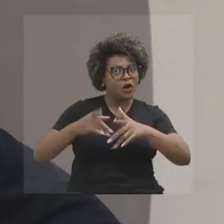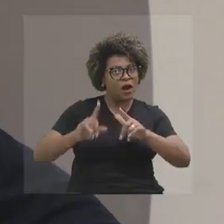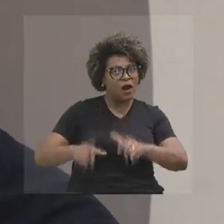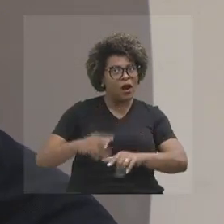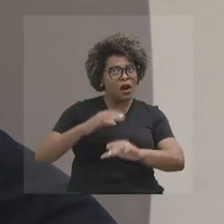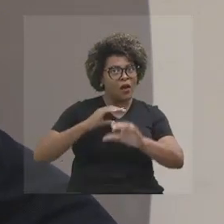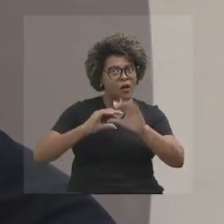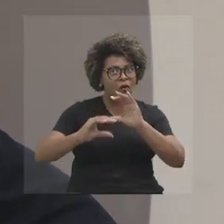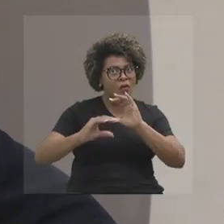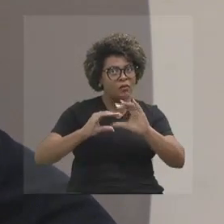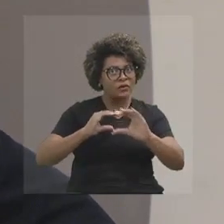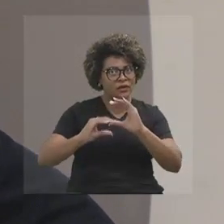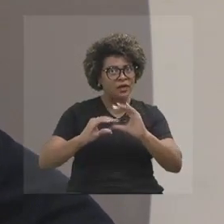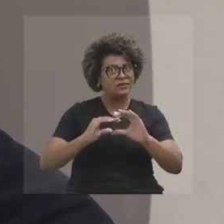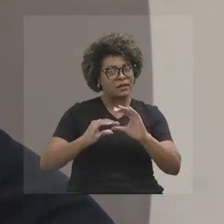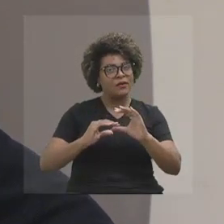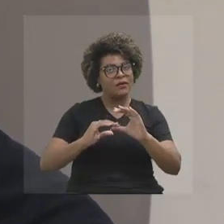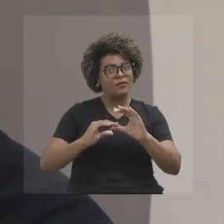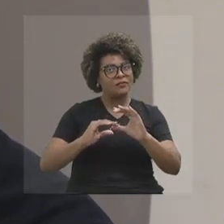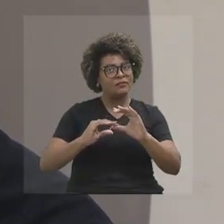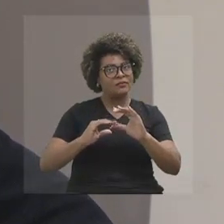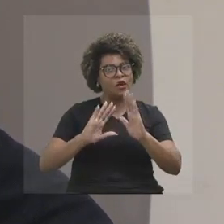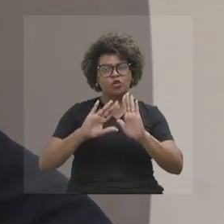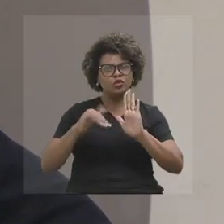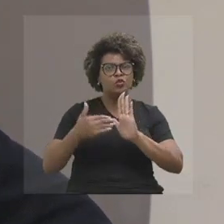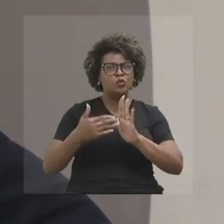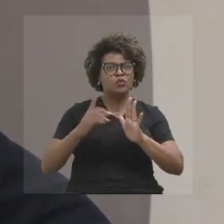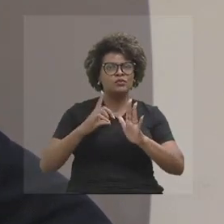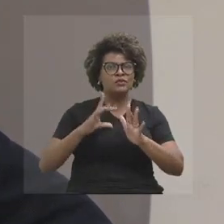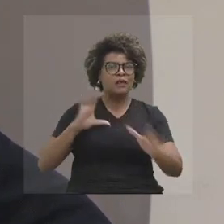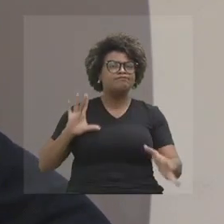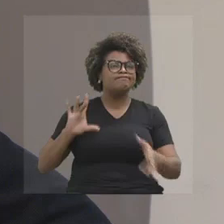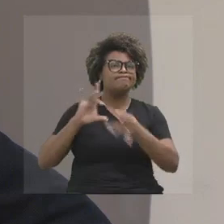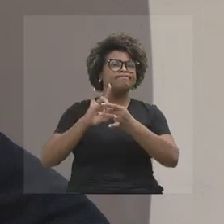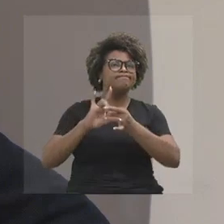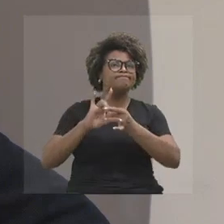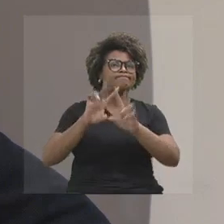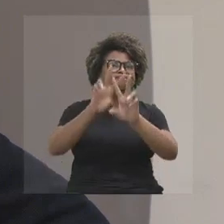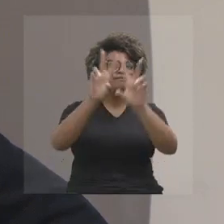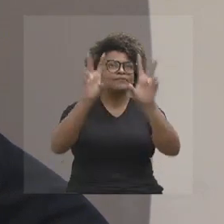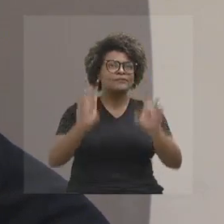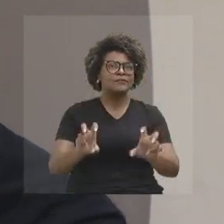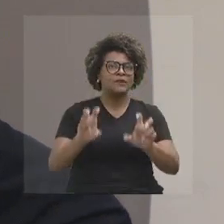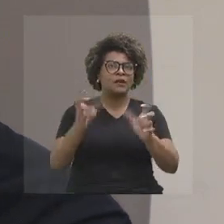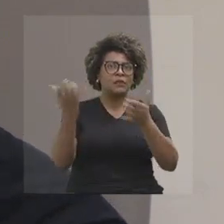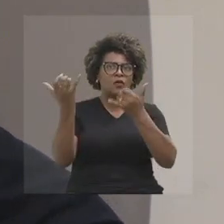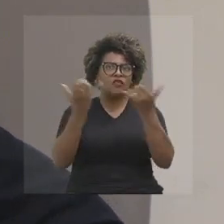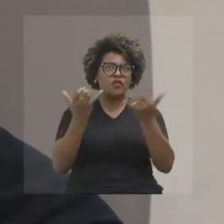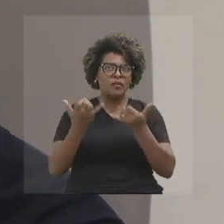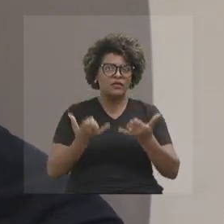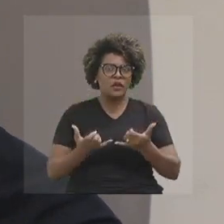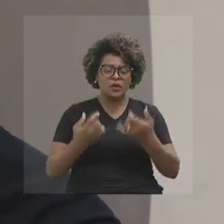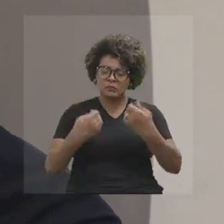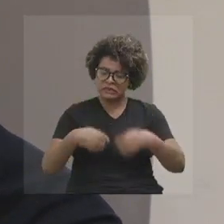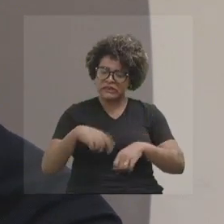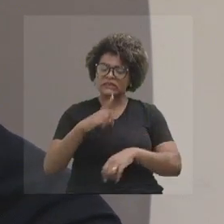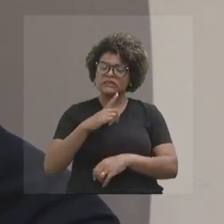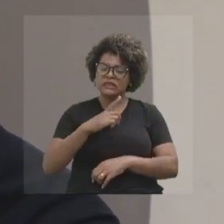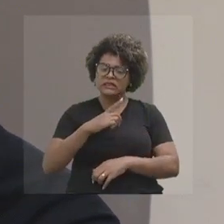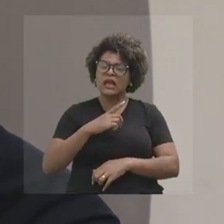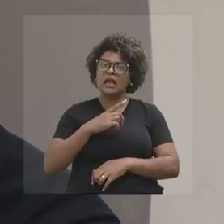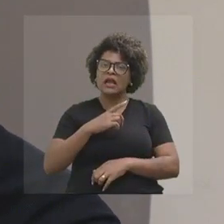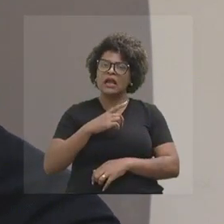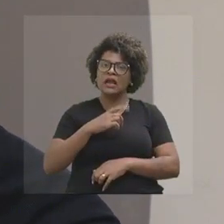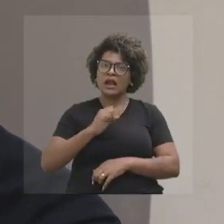tema, na era da informação, as pessoas têm que estar bem informadas, senão a decisão delas não vai